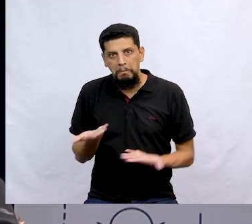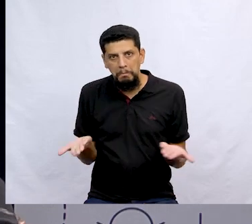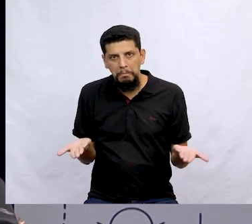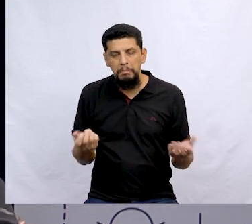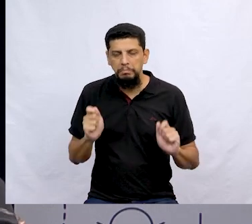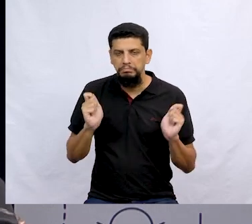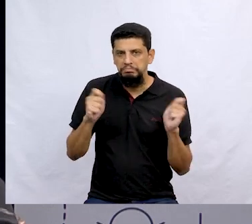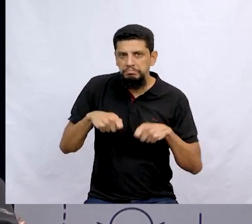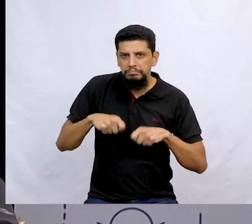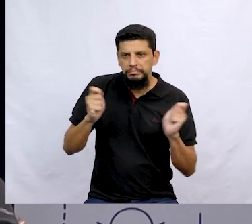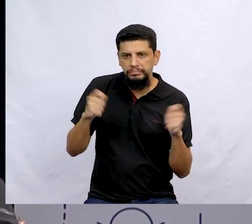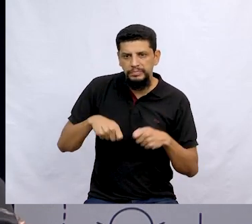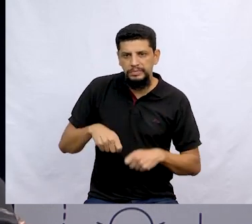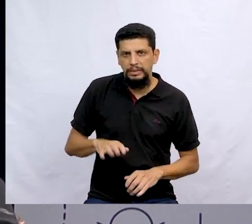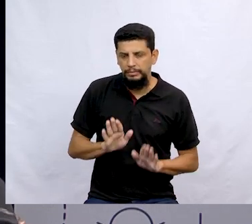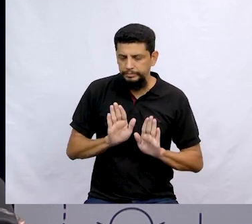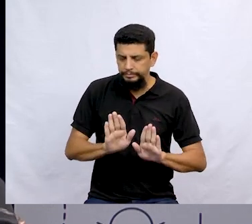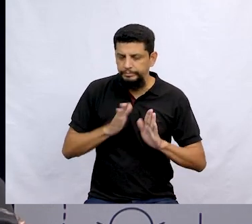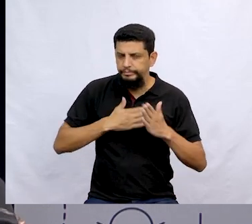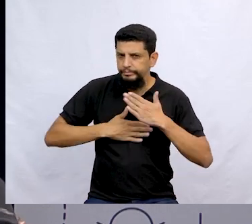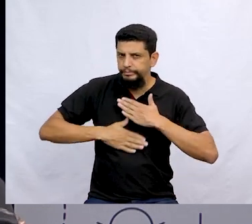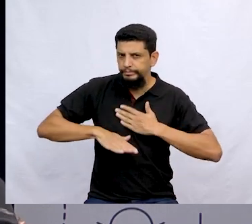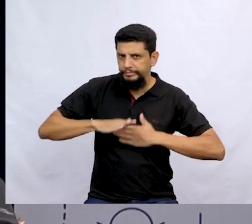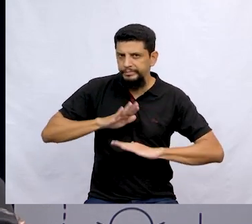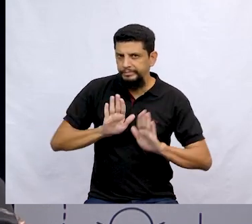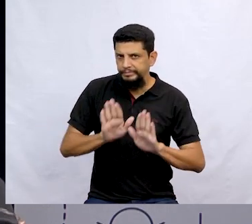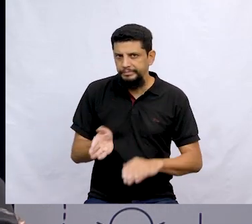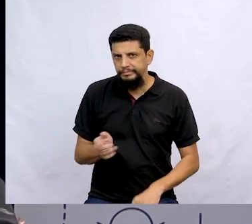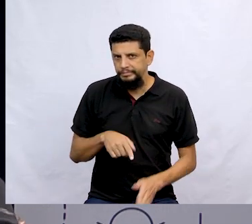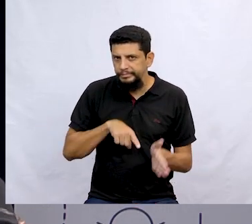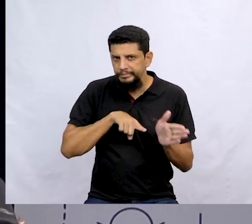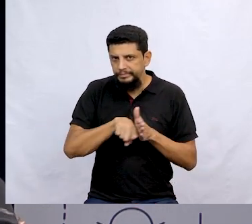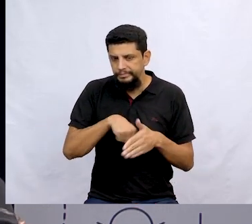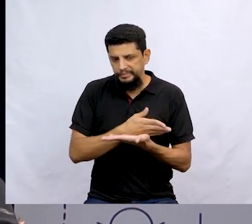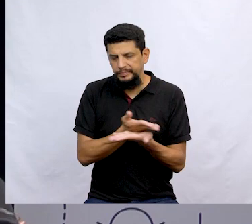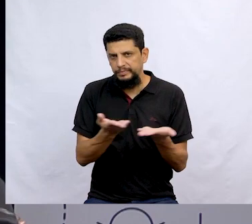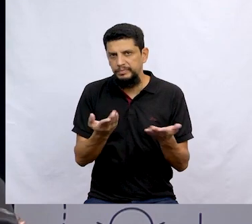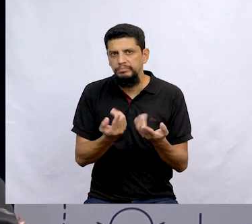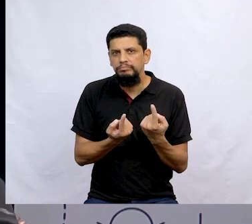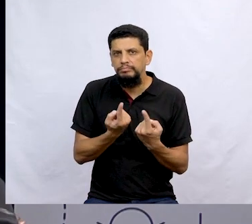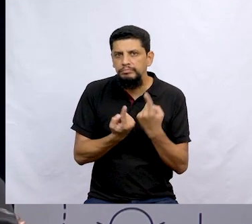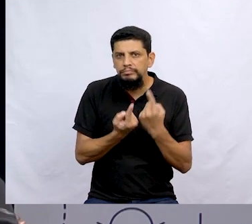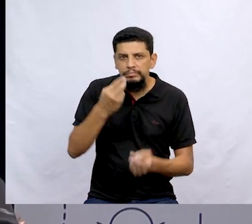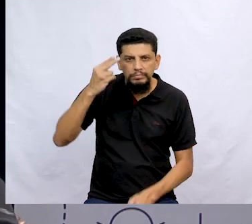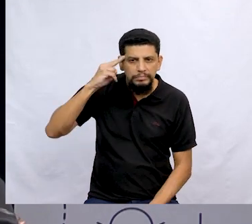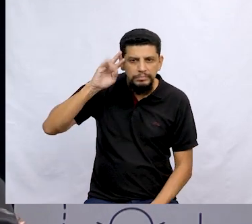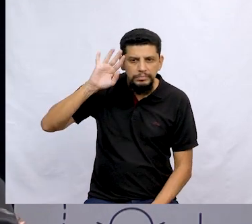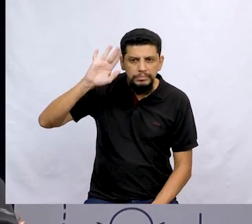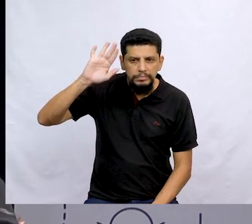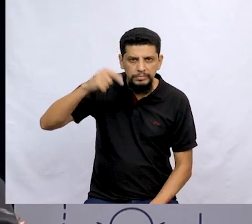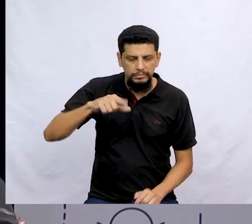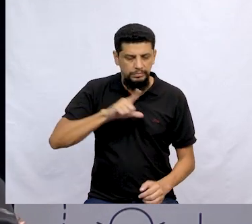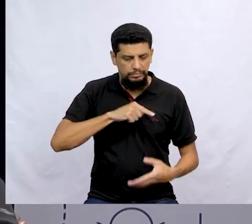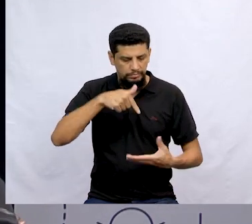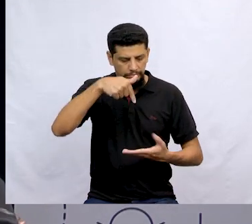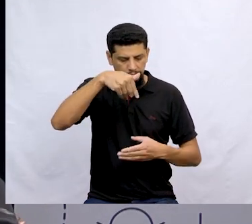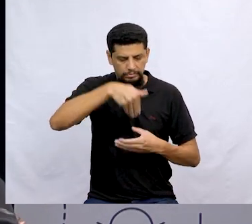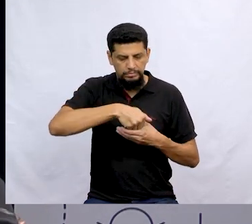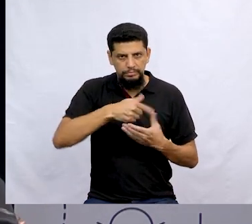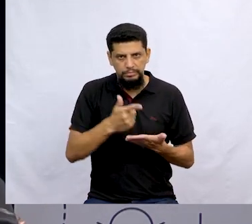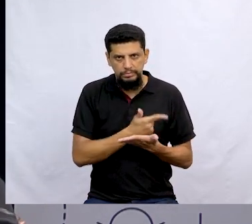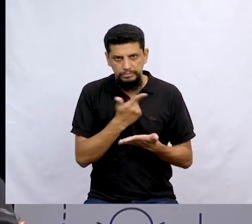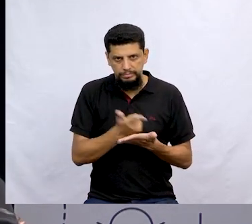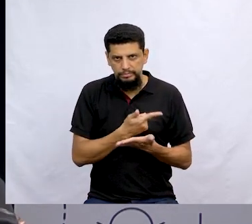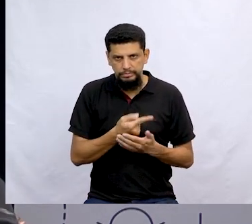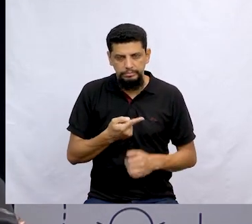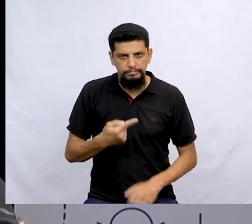será que é sobre esse sonho? Bom, vamos devagar, vamos lá. Então, pergunto para vocês, que sonho é esse que vai tratar no livro? Vamos pensar